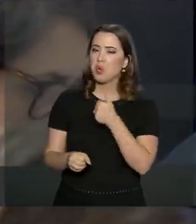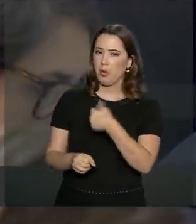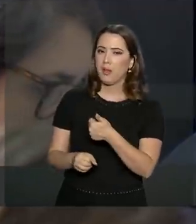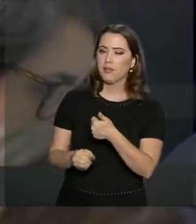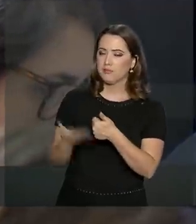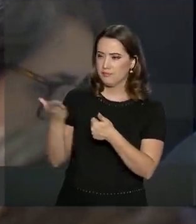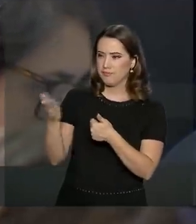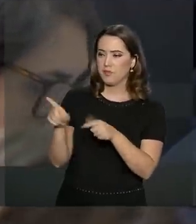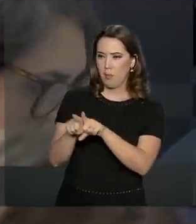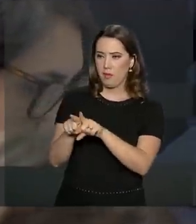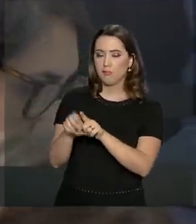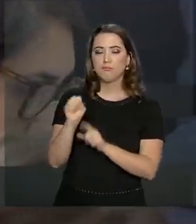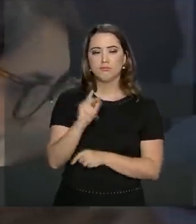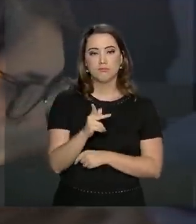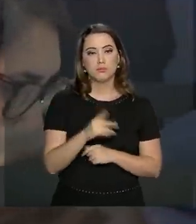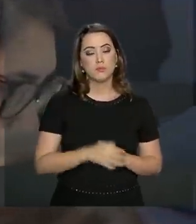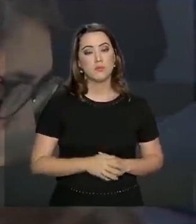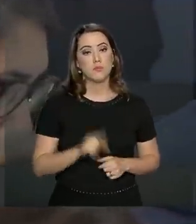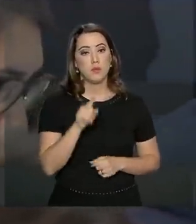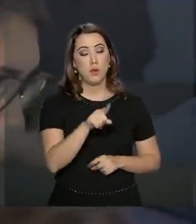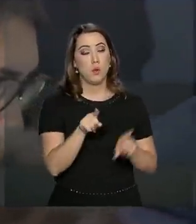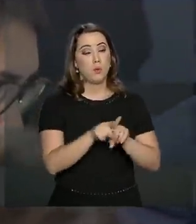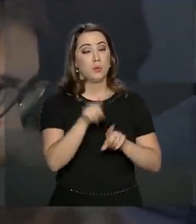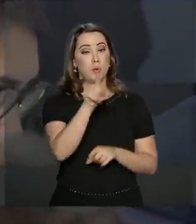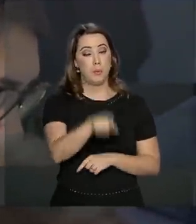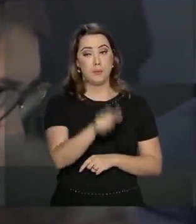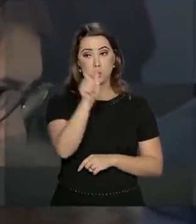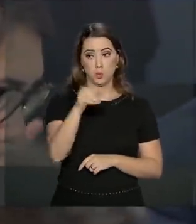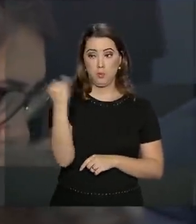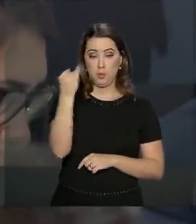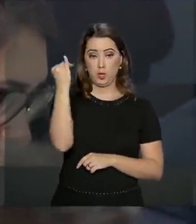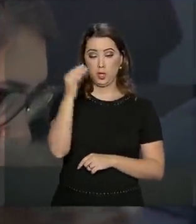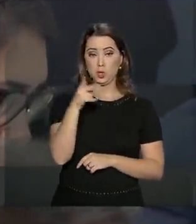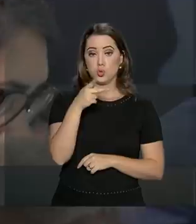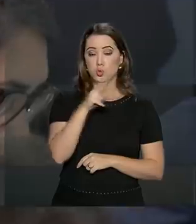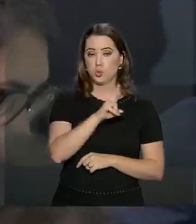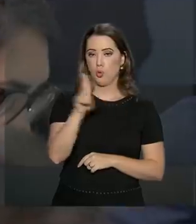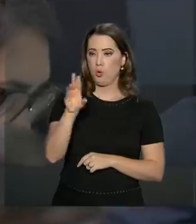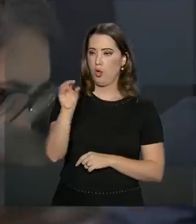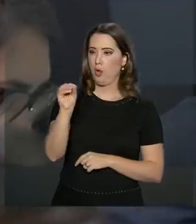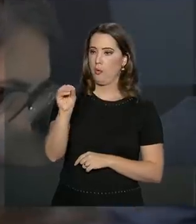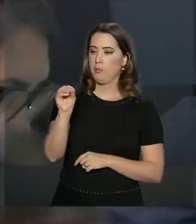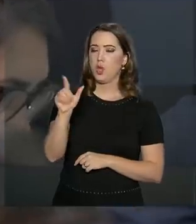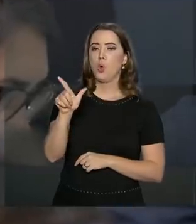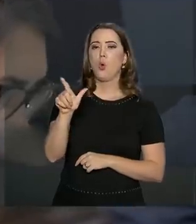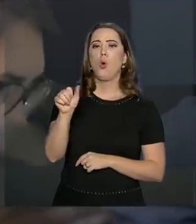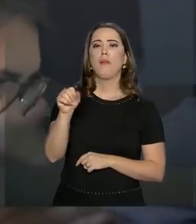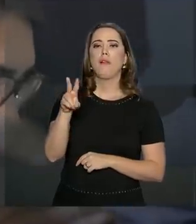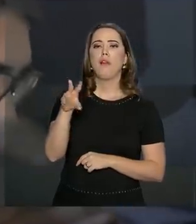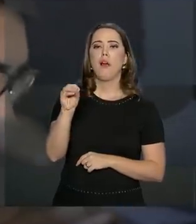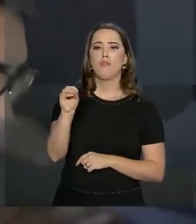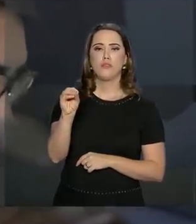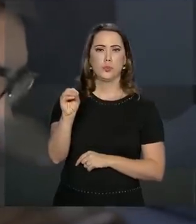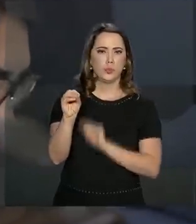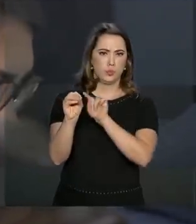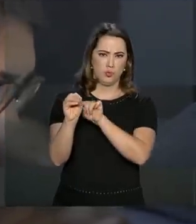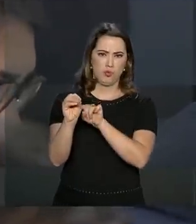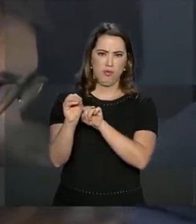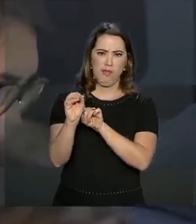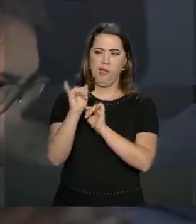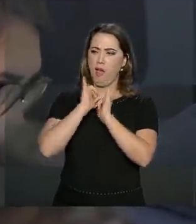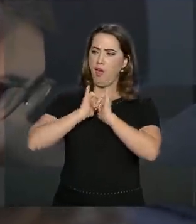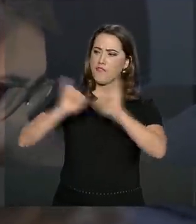do presidente Bolsonaro, o filósofo Olavo de Carvalho, tem feito críticas constantes à ala militar do governo. Isso já tem gerado algumas